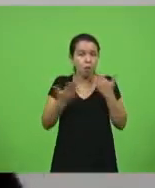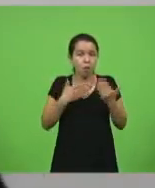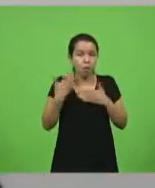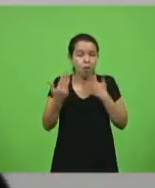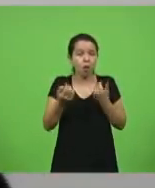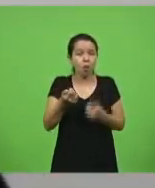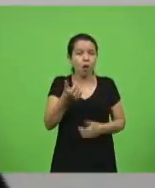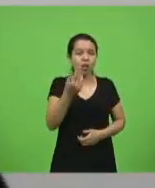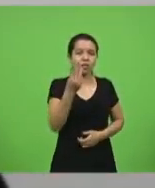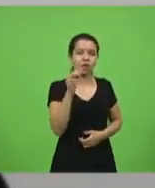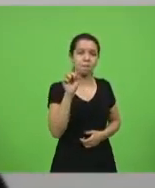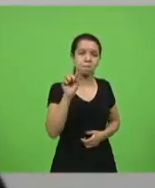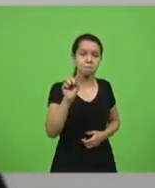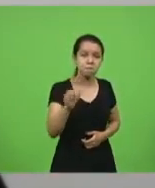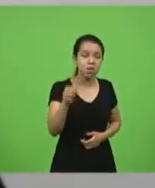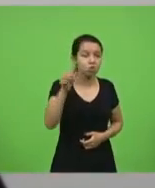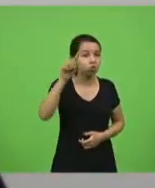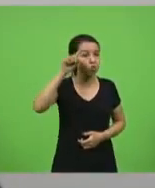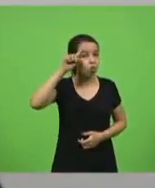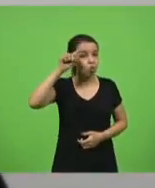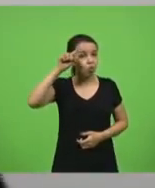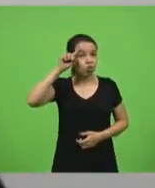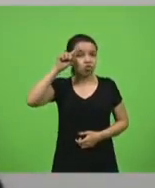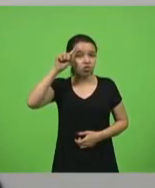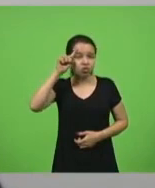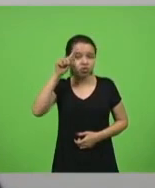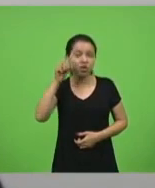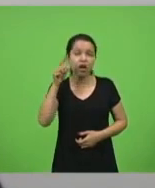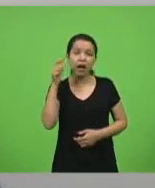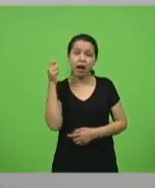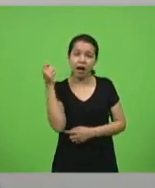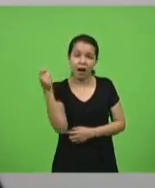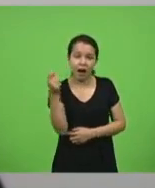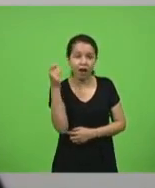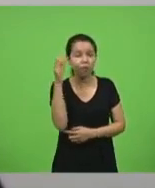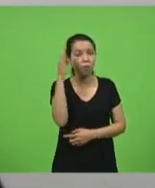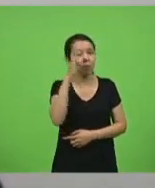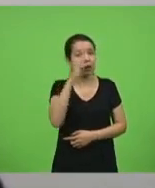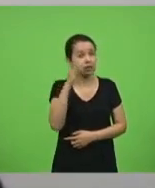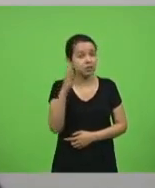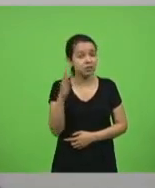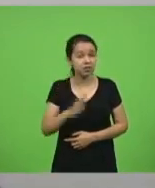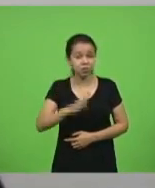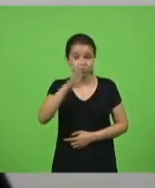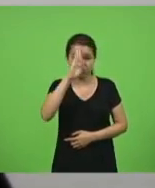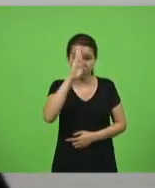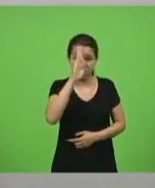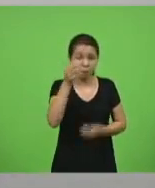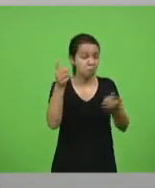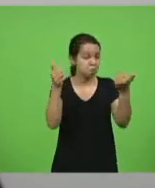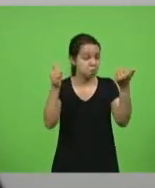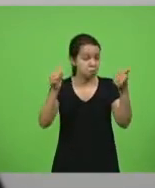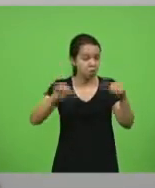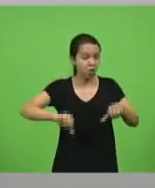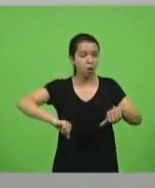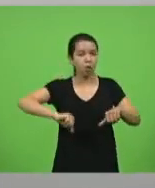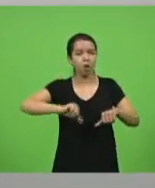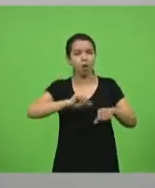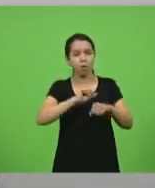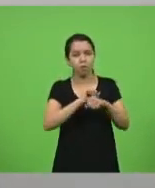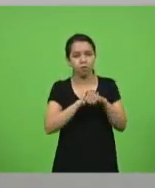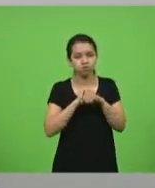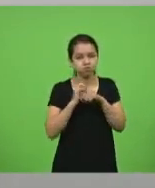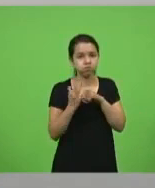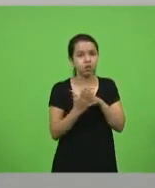mortes diárias. Então, a situação é gravíssima. O Brasil é esse epicentro dessa pandemia e precisa mudar